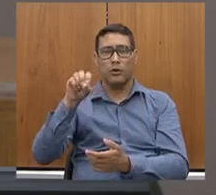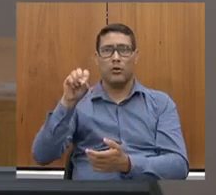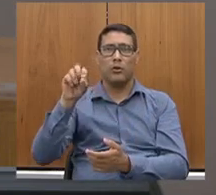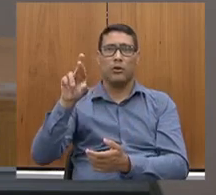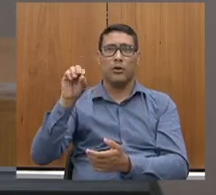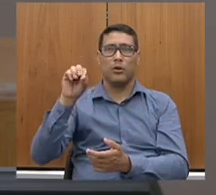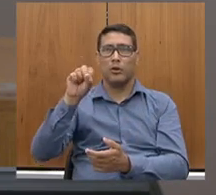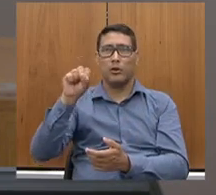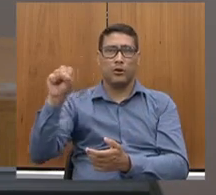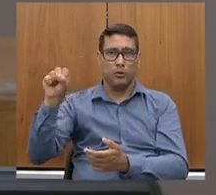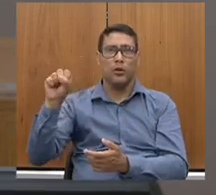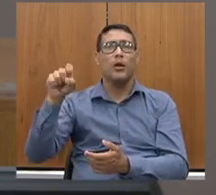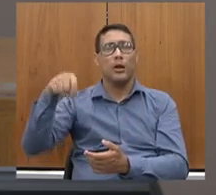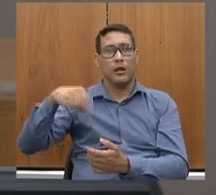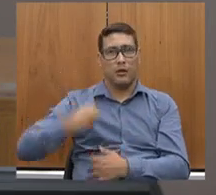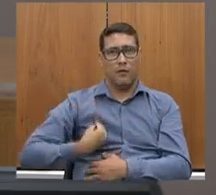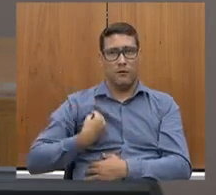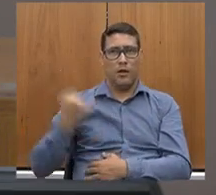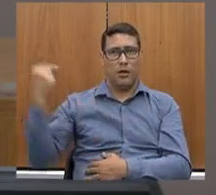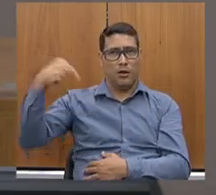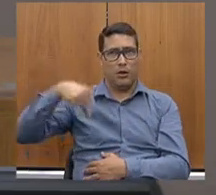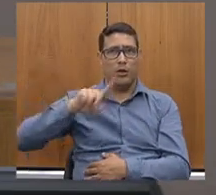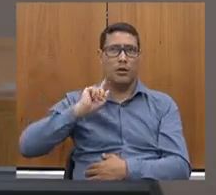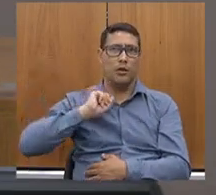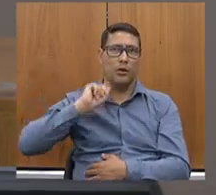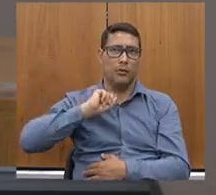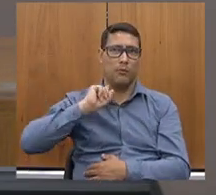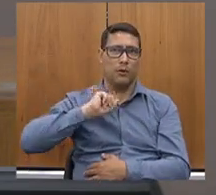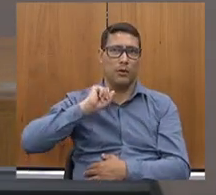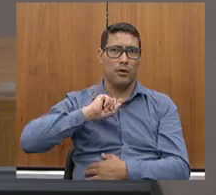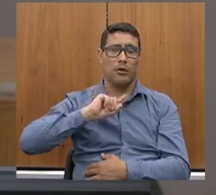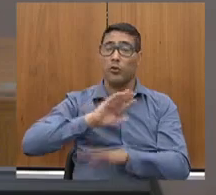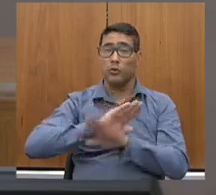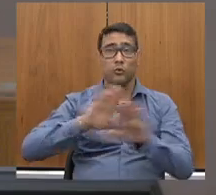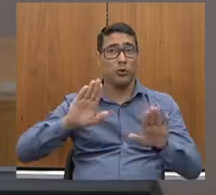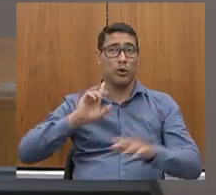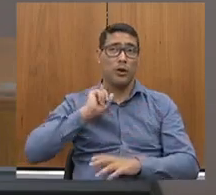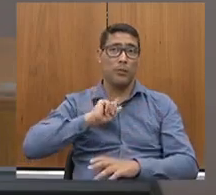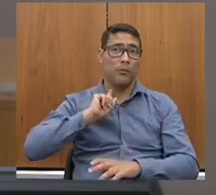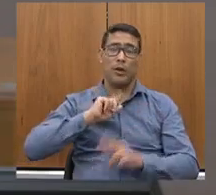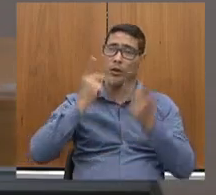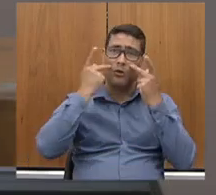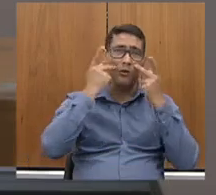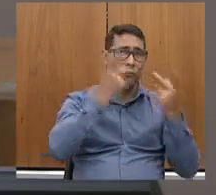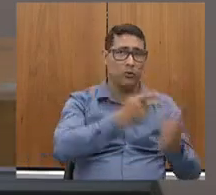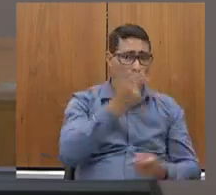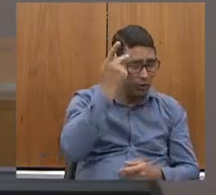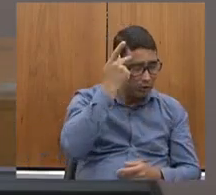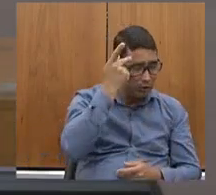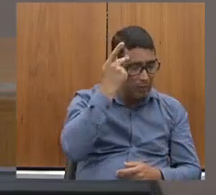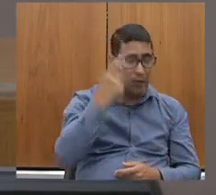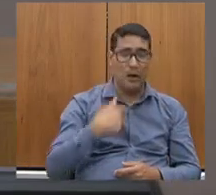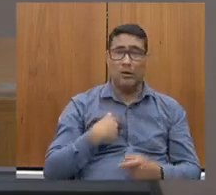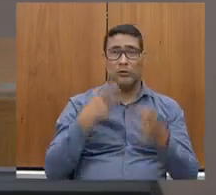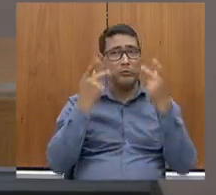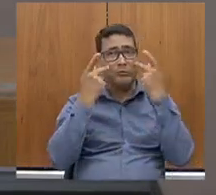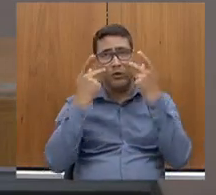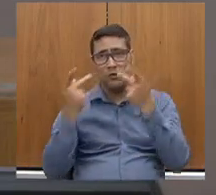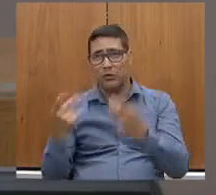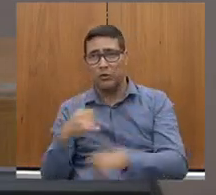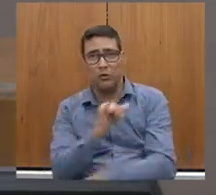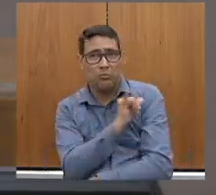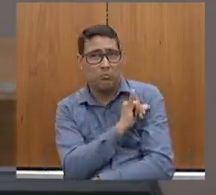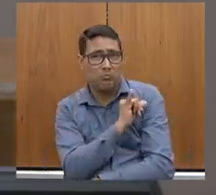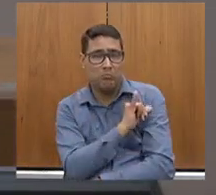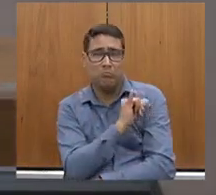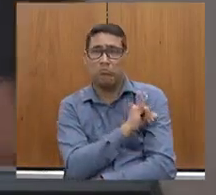Casper Rude estiveram em Minas, e só em Minas. Não estiveram em São Paulo, não estiveram no Rio